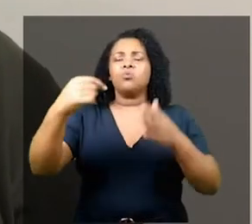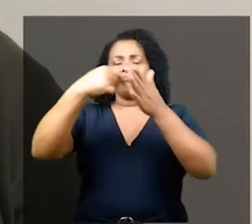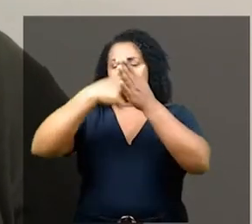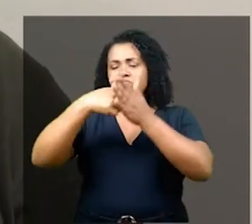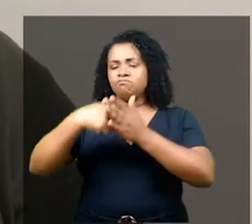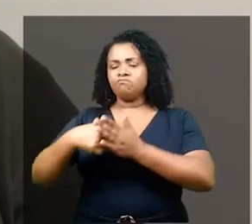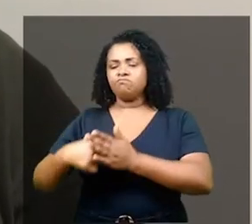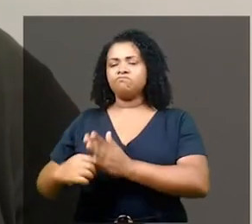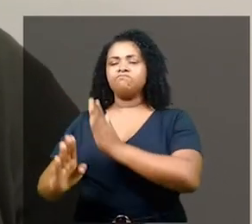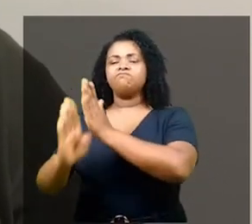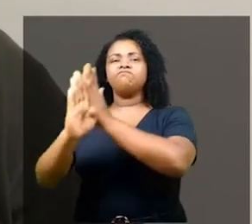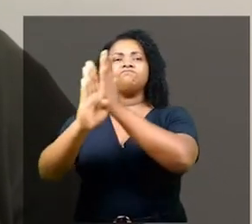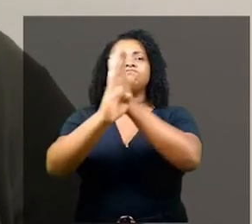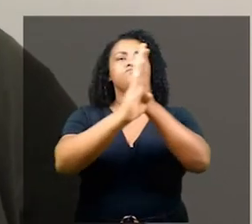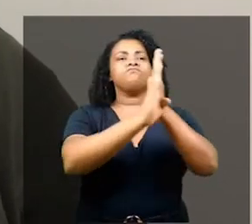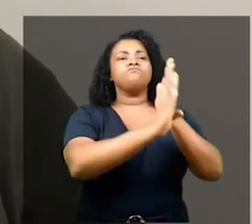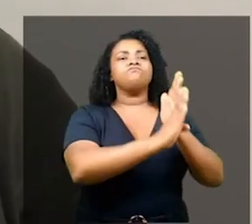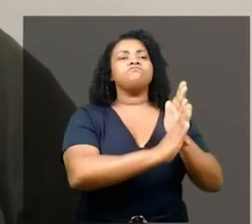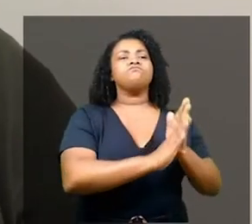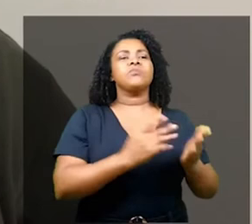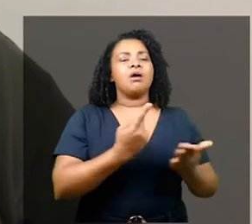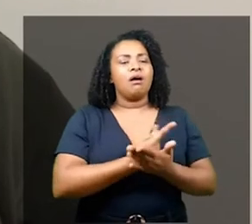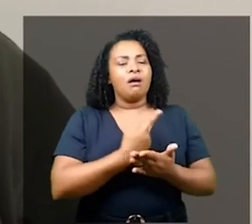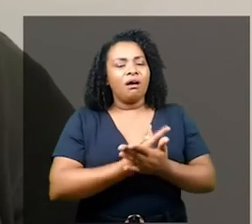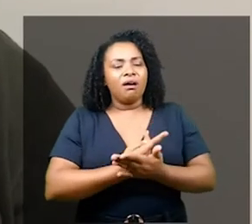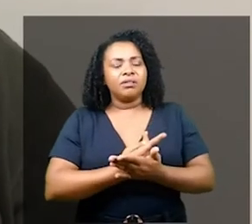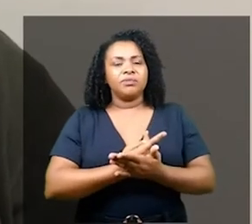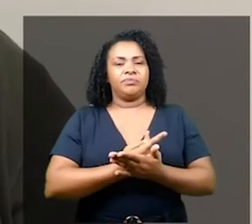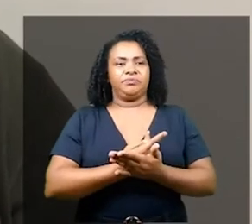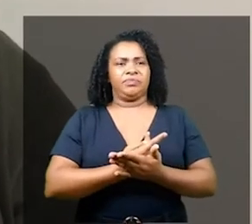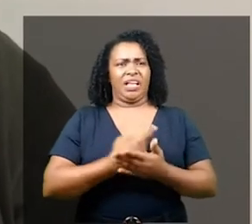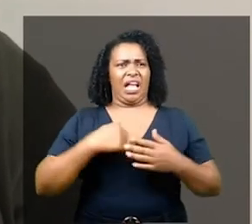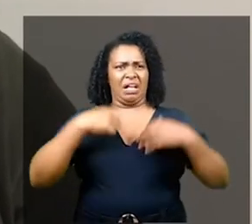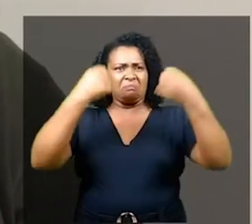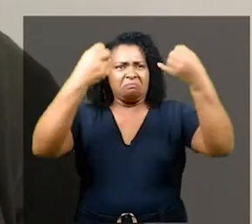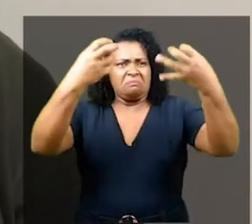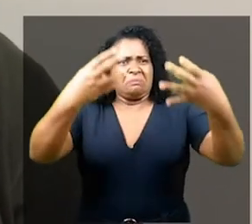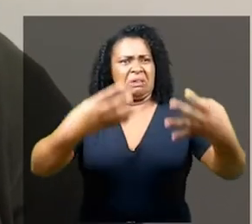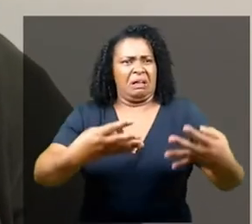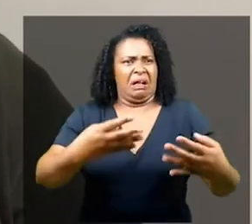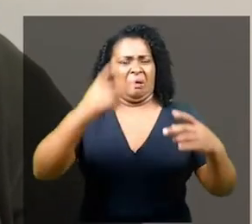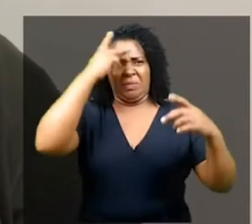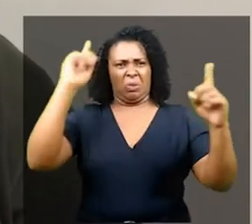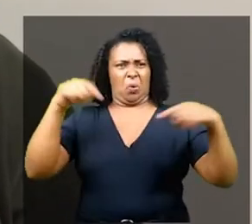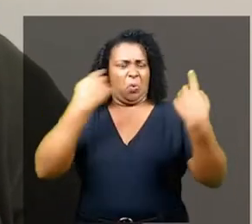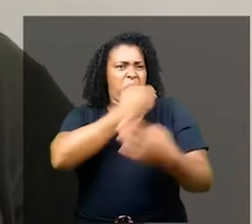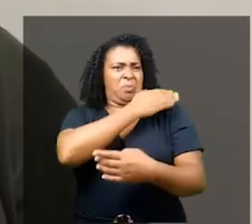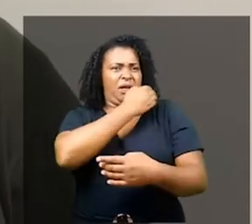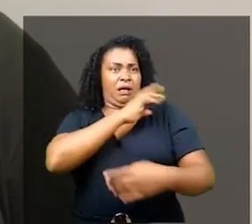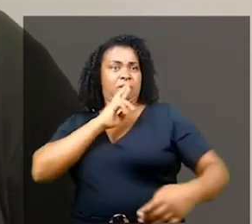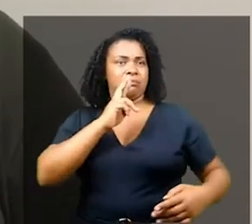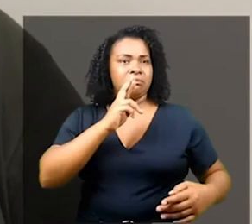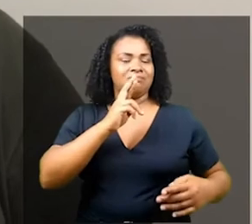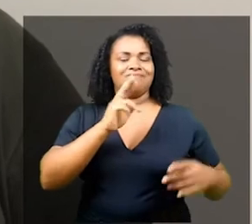humildemente, eu me recuso a contar as histórias de quando fui vítima de racismo.